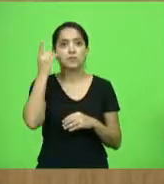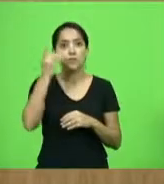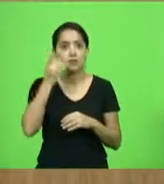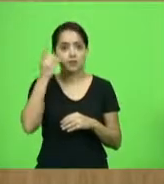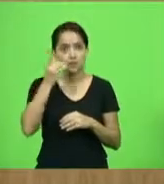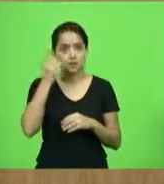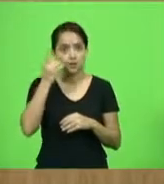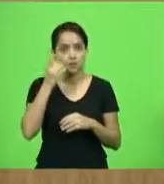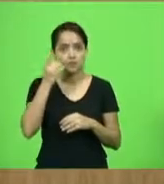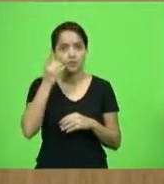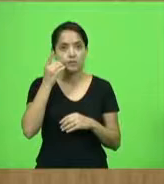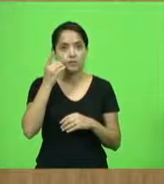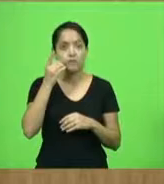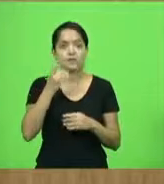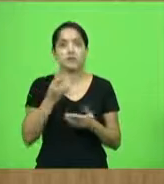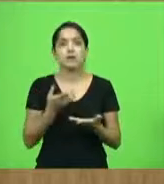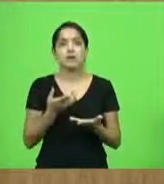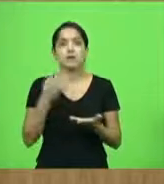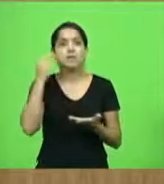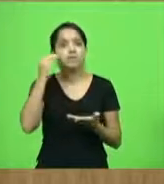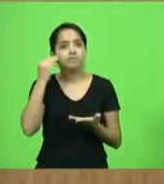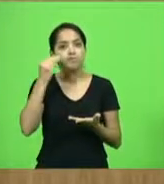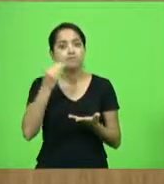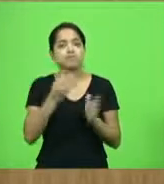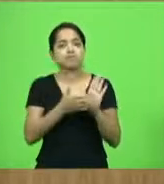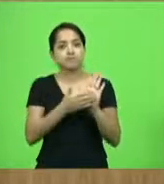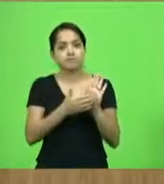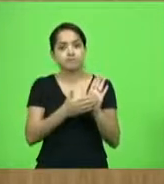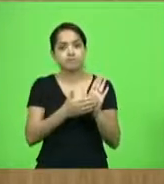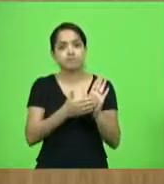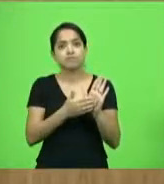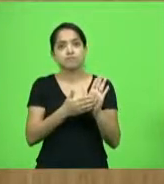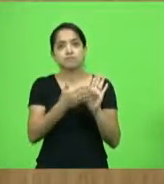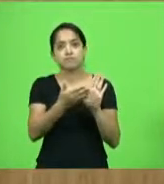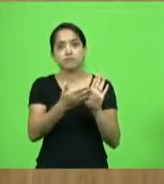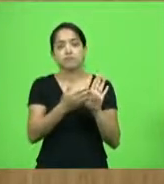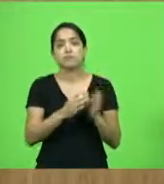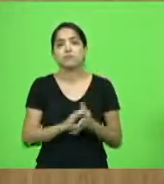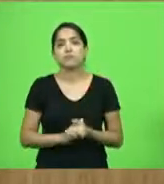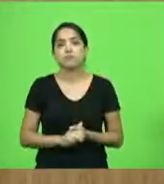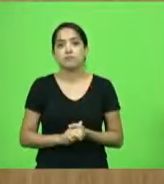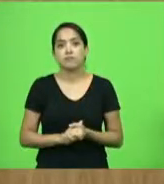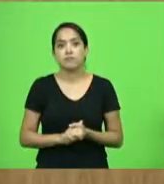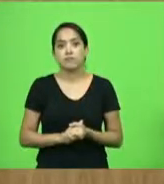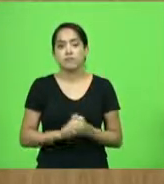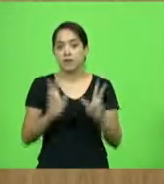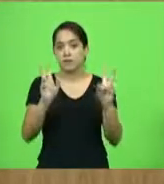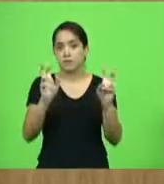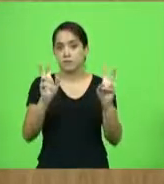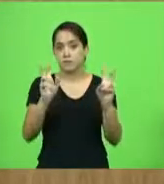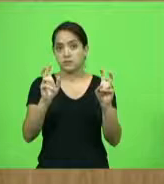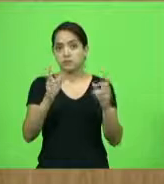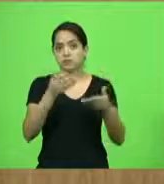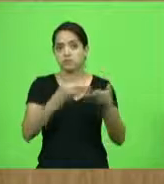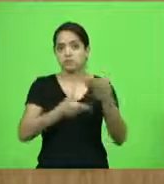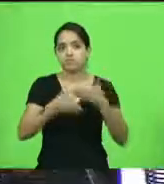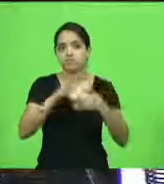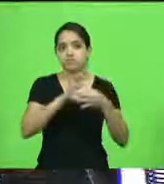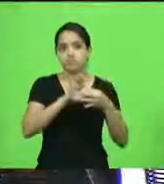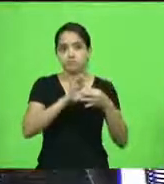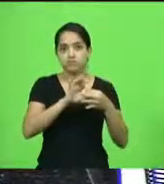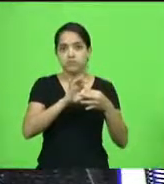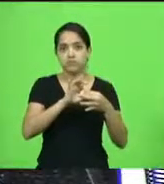moção. Eu me atento muito a esse assunto pelas questões estarem diretamente relacionadas ao trânsito.